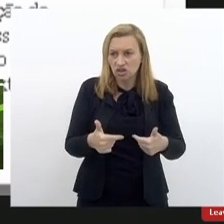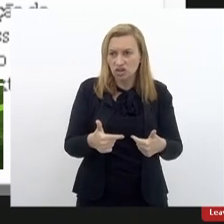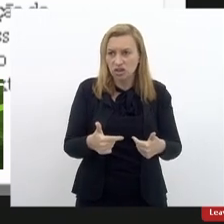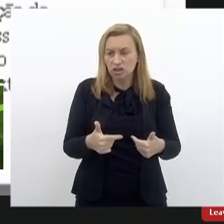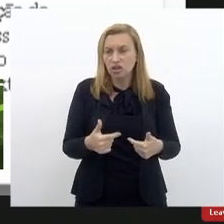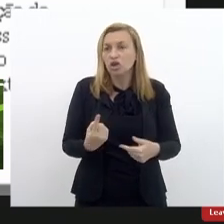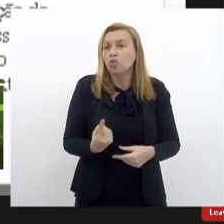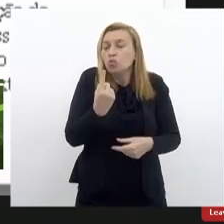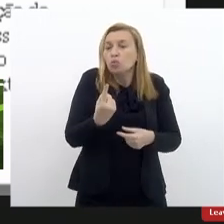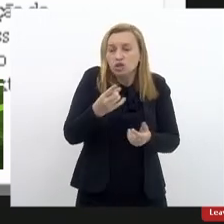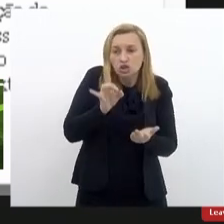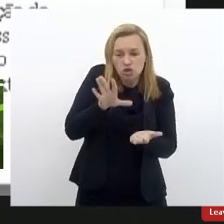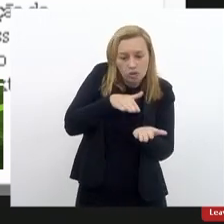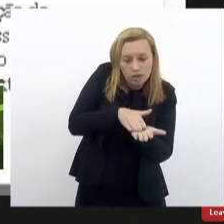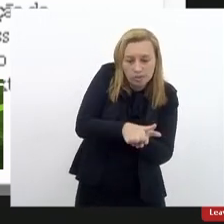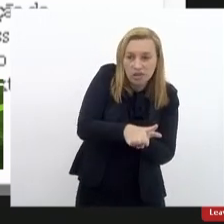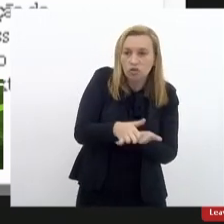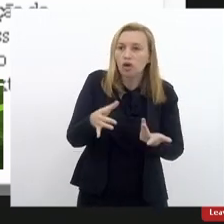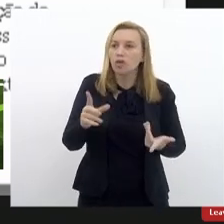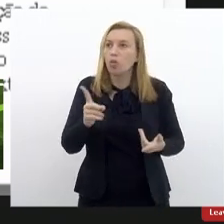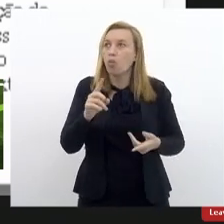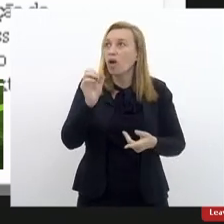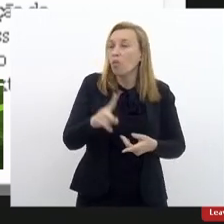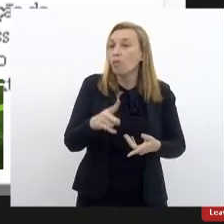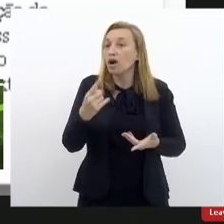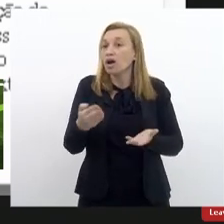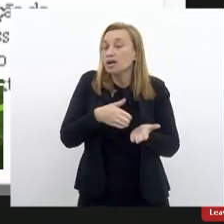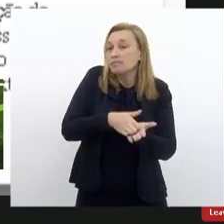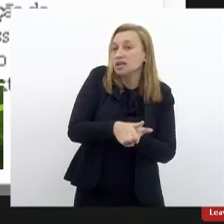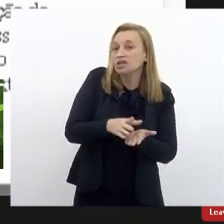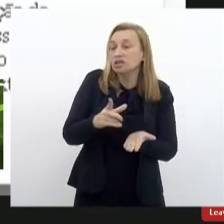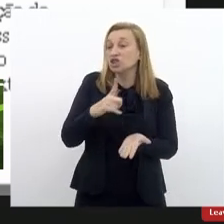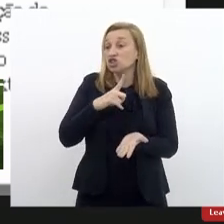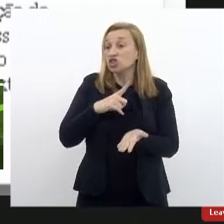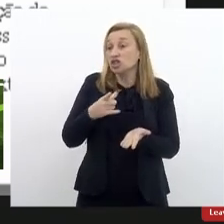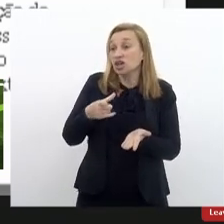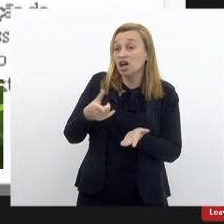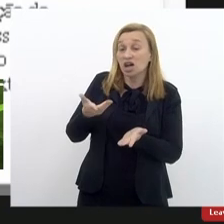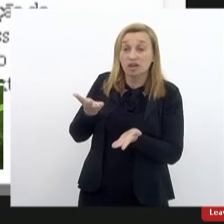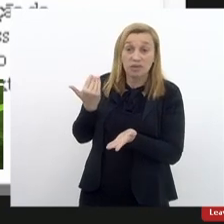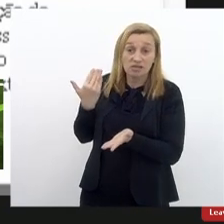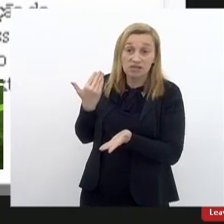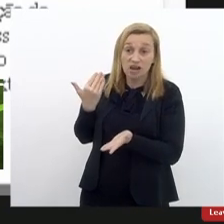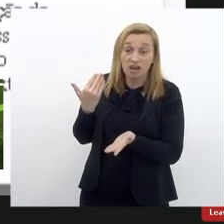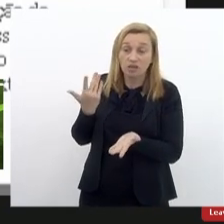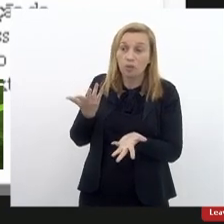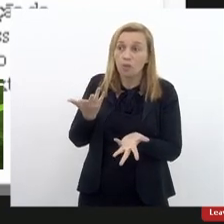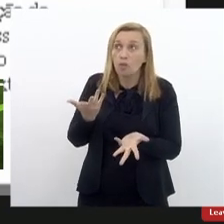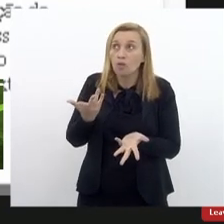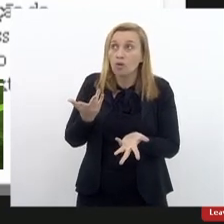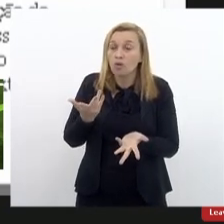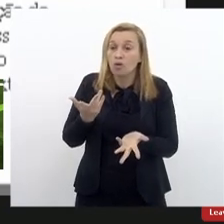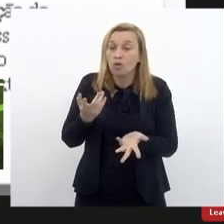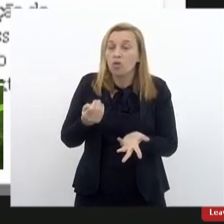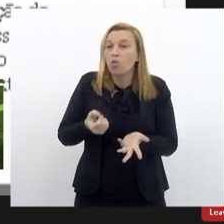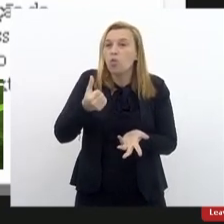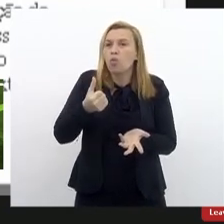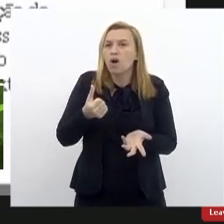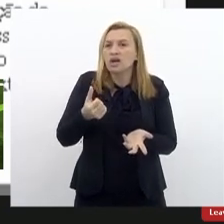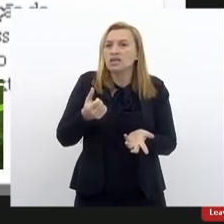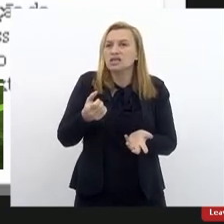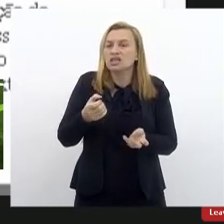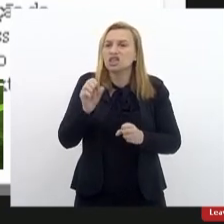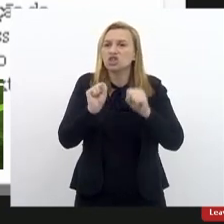única impressora e não é uma impressora como nós tínhamos, que era uma impressora quase que industrial, uma impressora